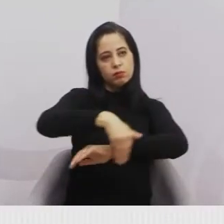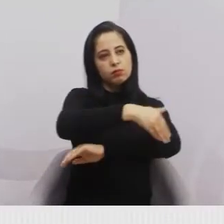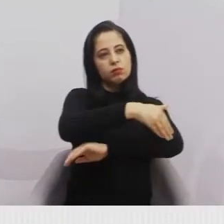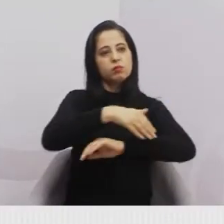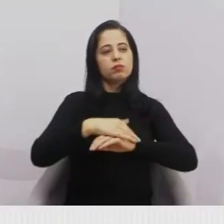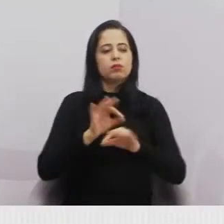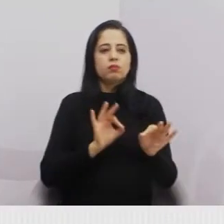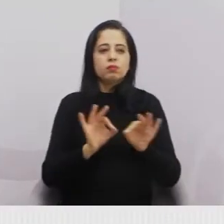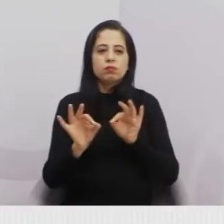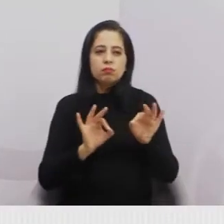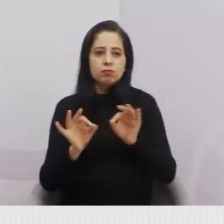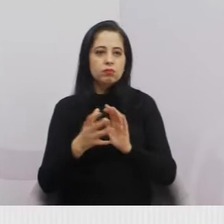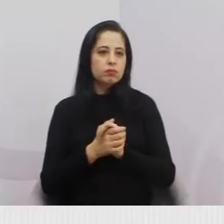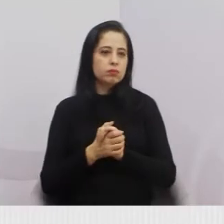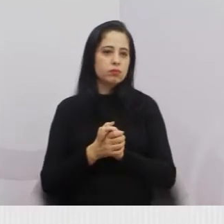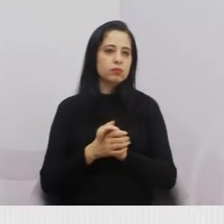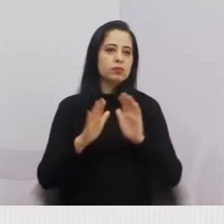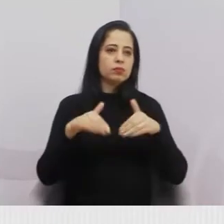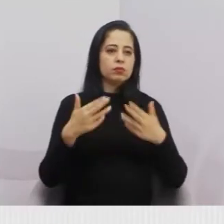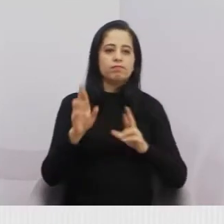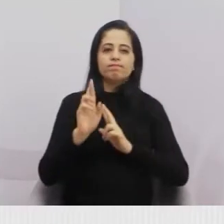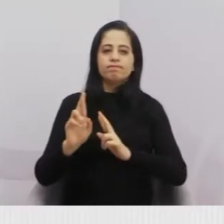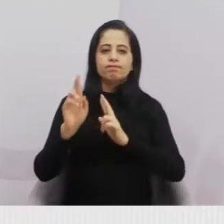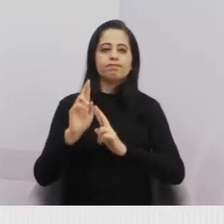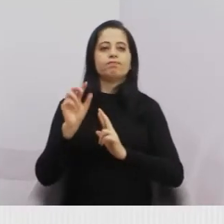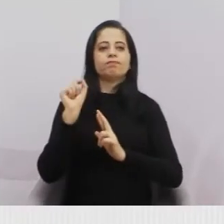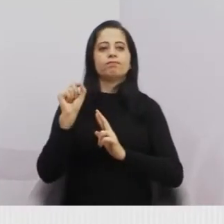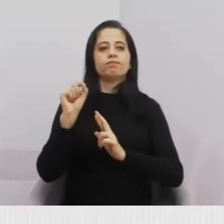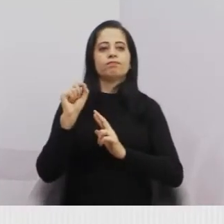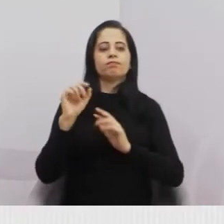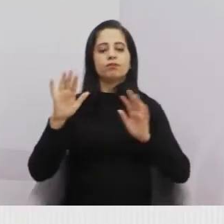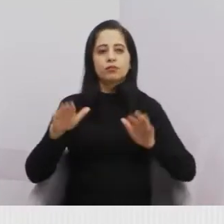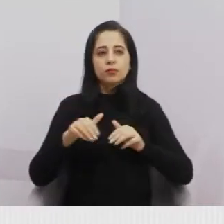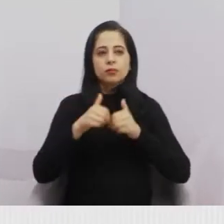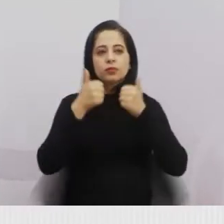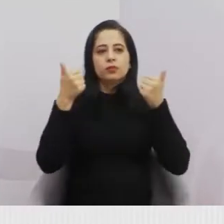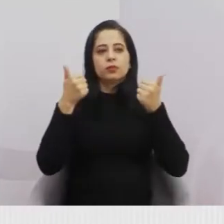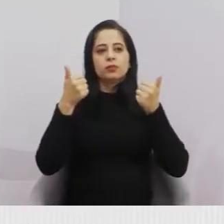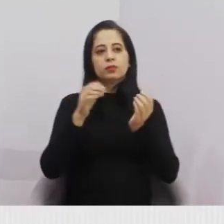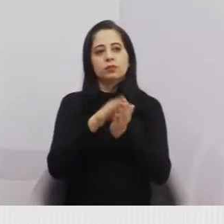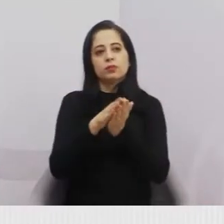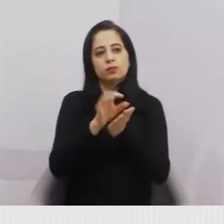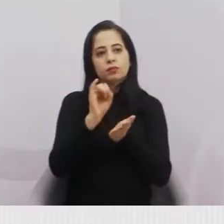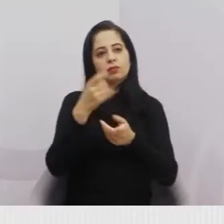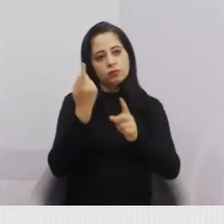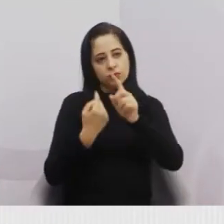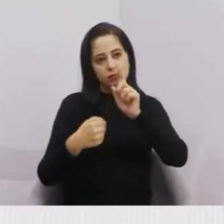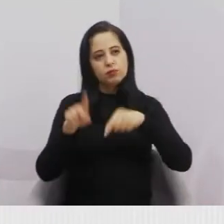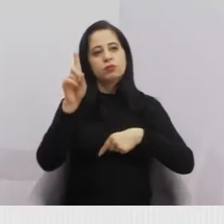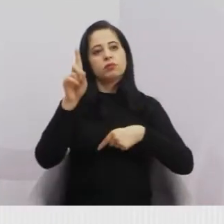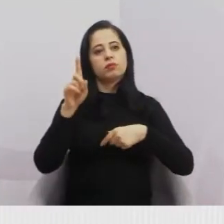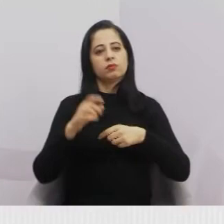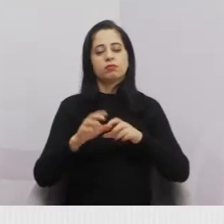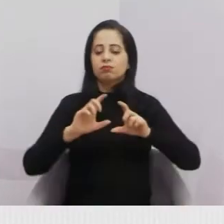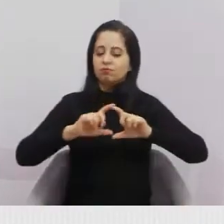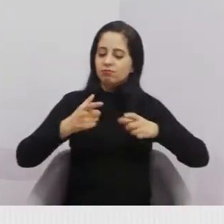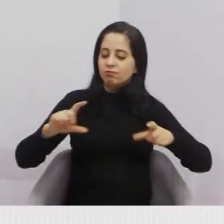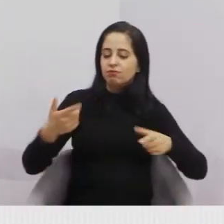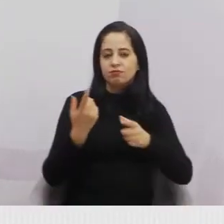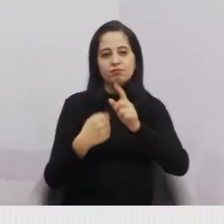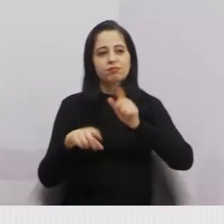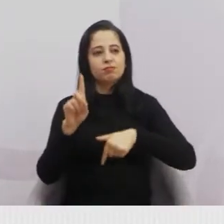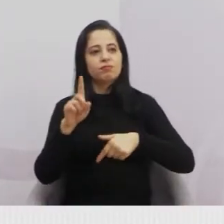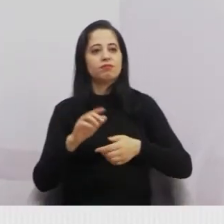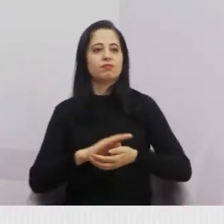do canteiro central. Então, esperamos aí, com essas melhorias, que o Jacareí realmente possa crescer e desenvolver.